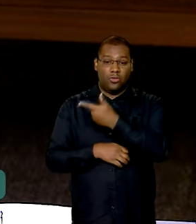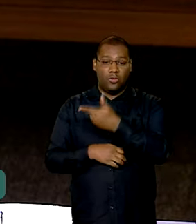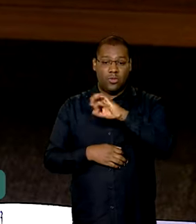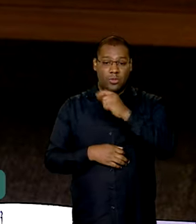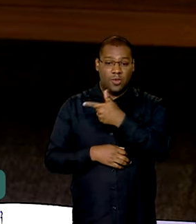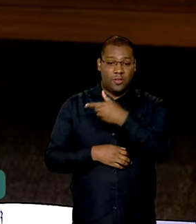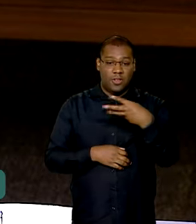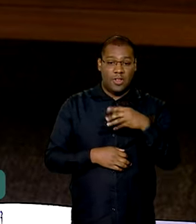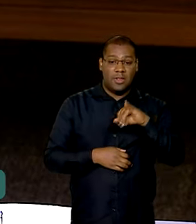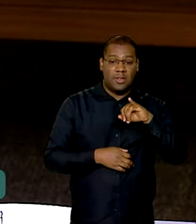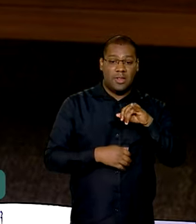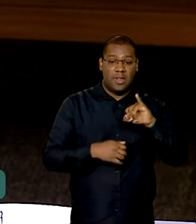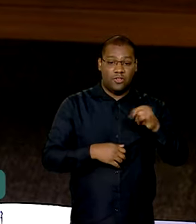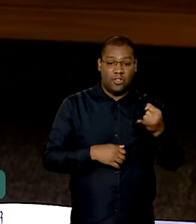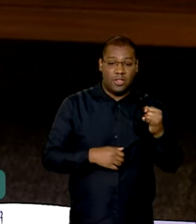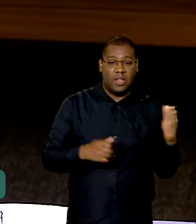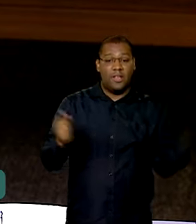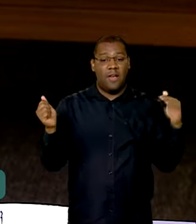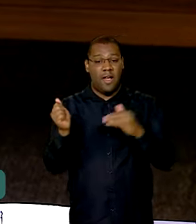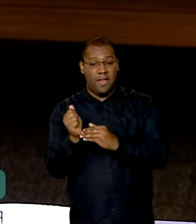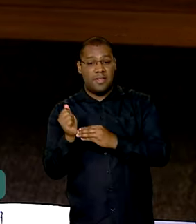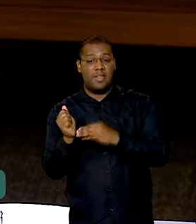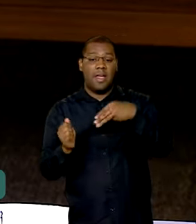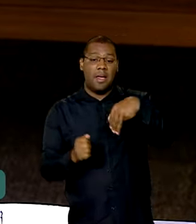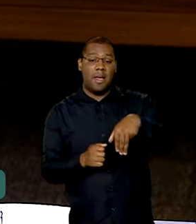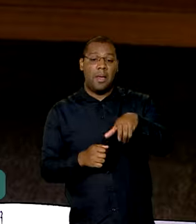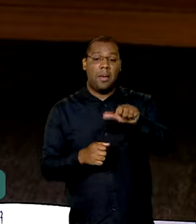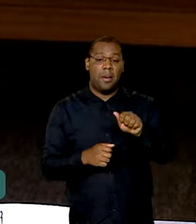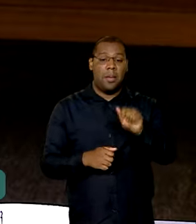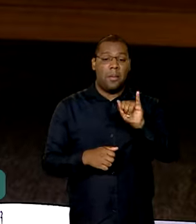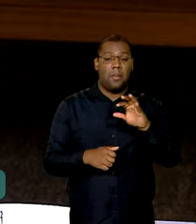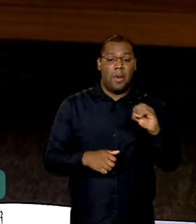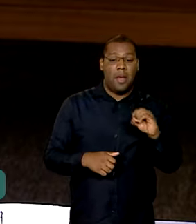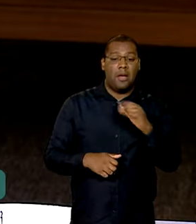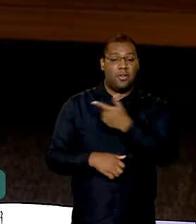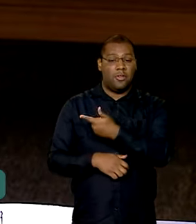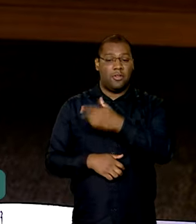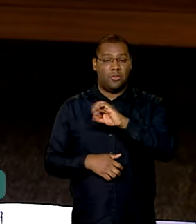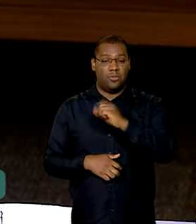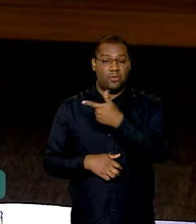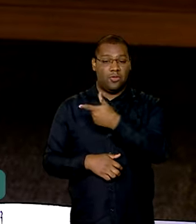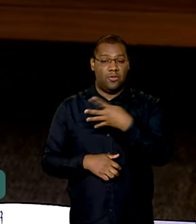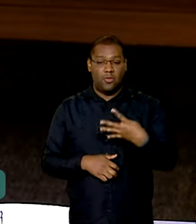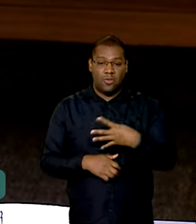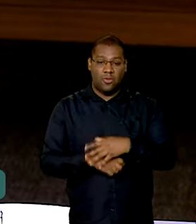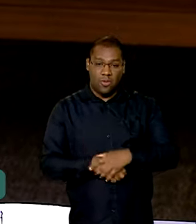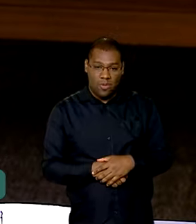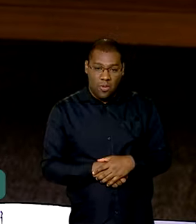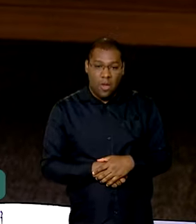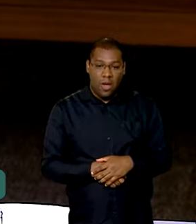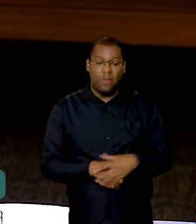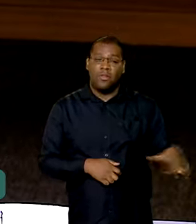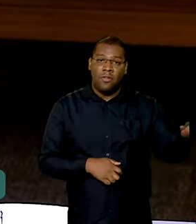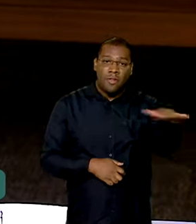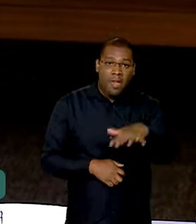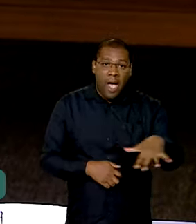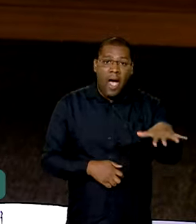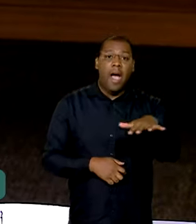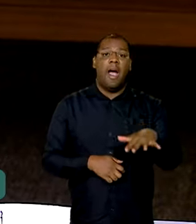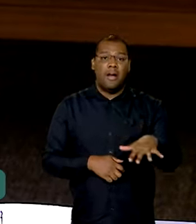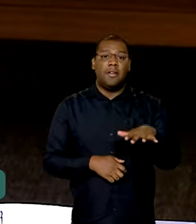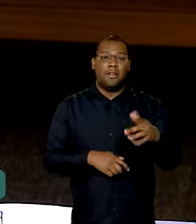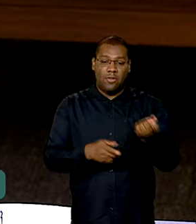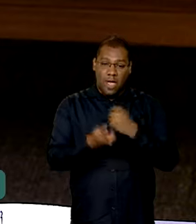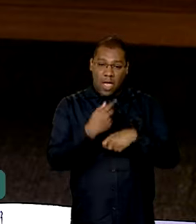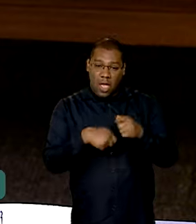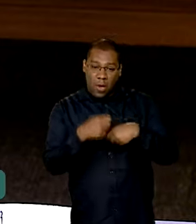abrimos novos 106 mercados novos para a carne brasileira. Olha, meu Deus do céu, quando a gente tem uma